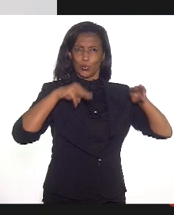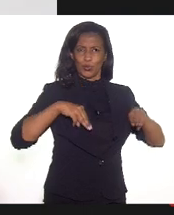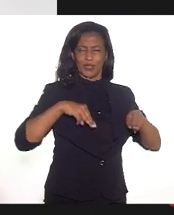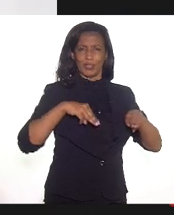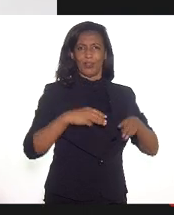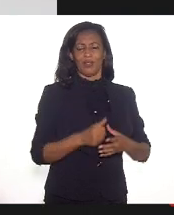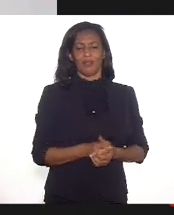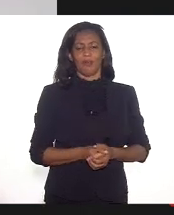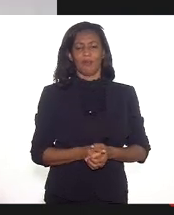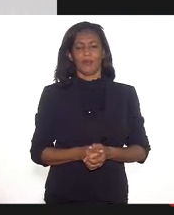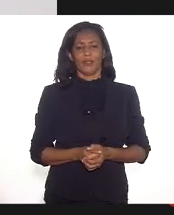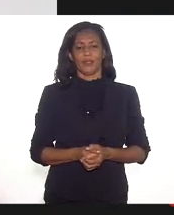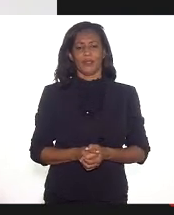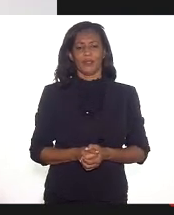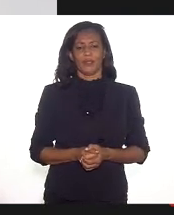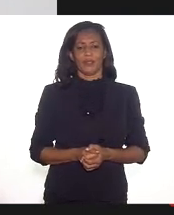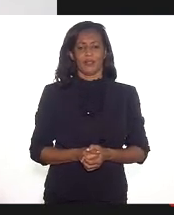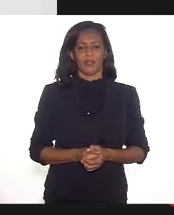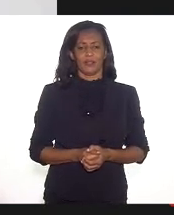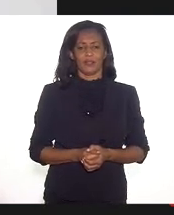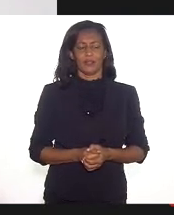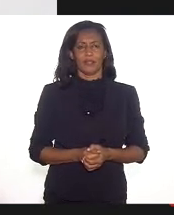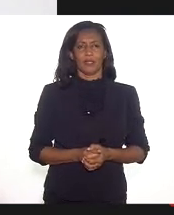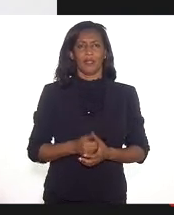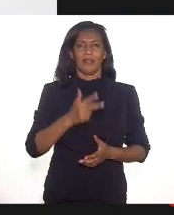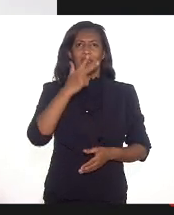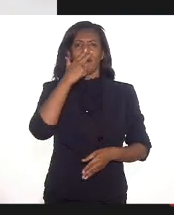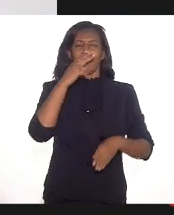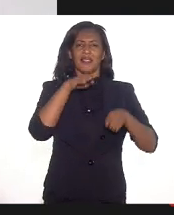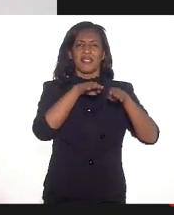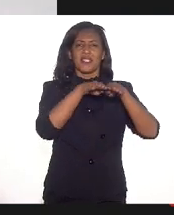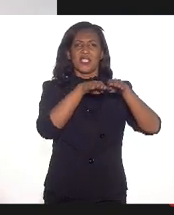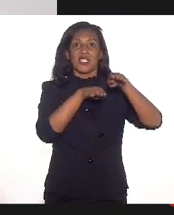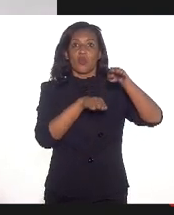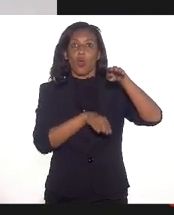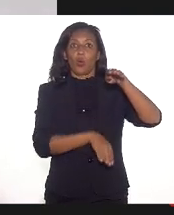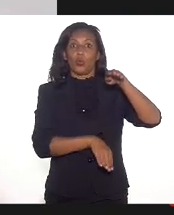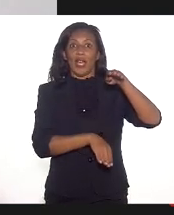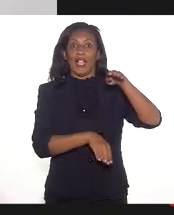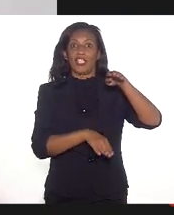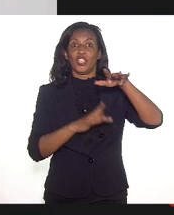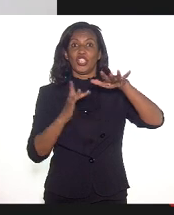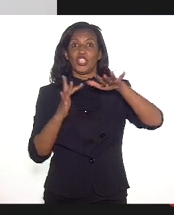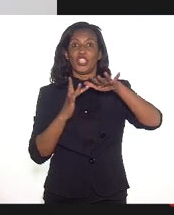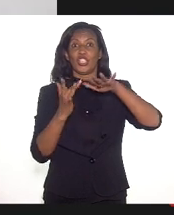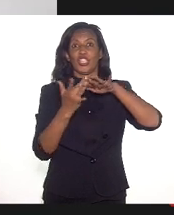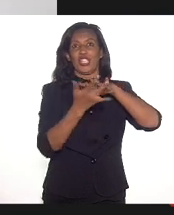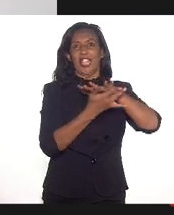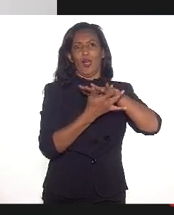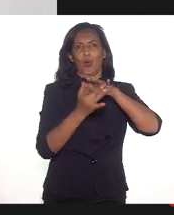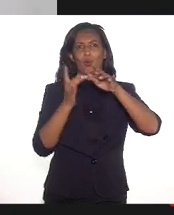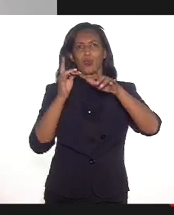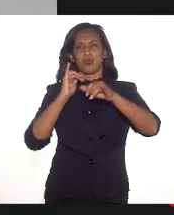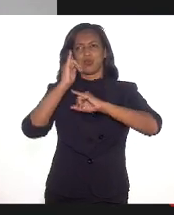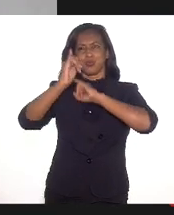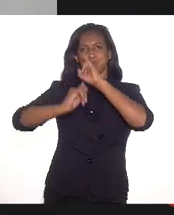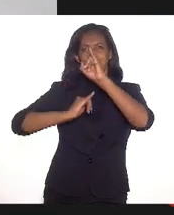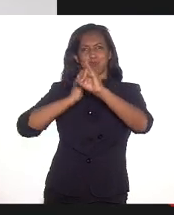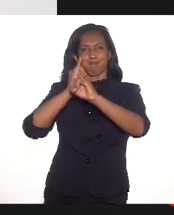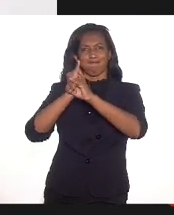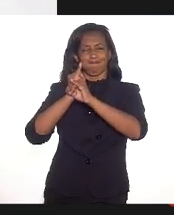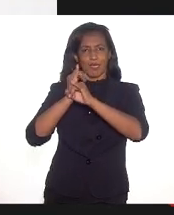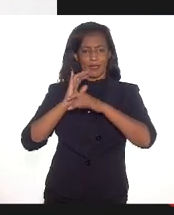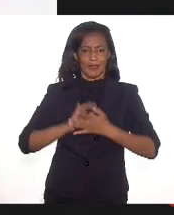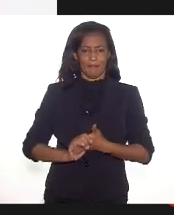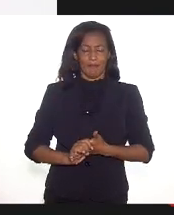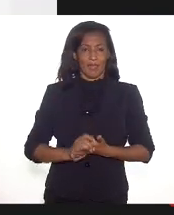extrema desigualdade digital no Brasil. Então, por exemplo, se a gente acessar